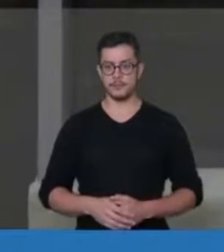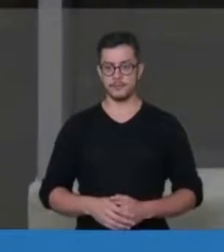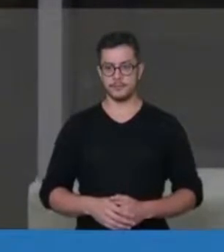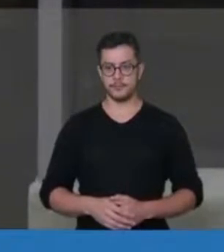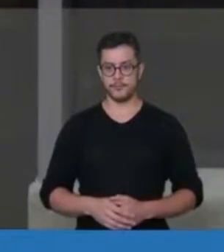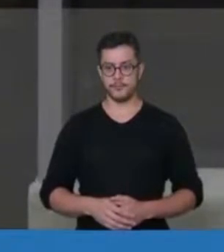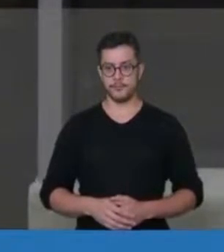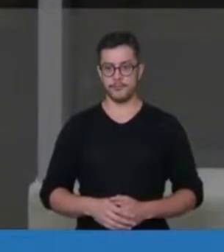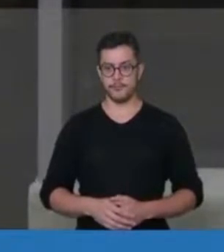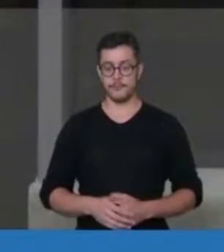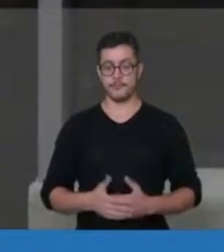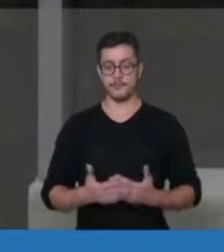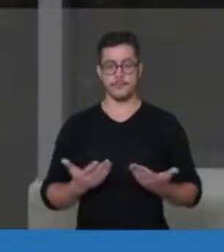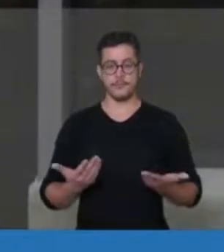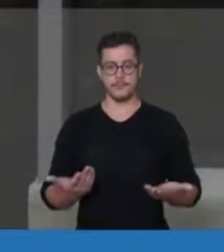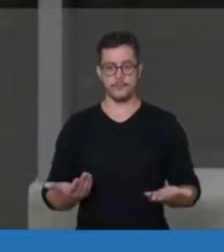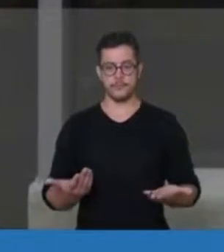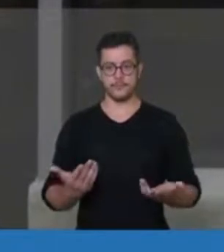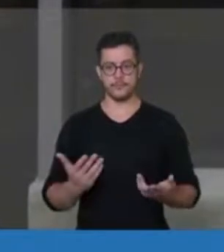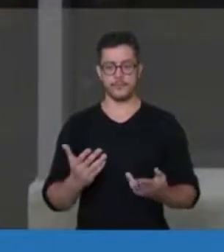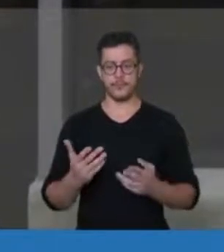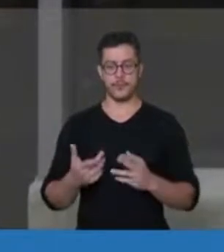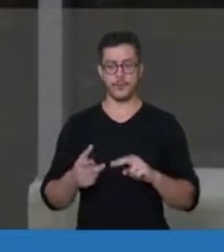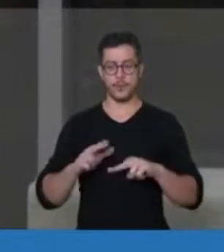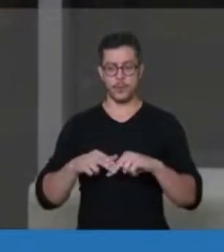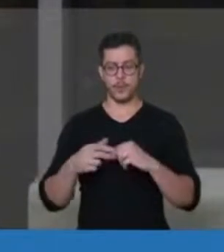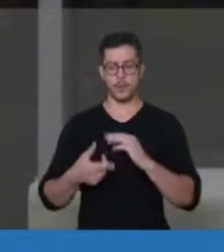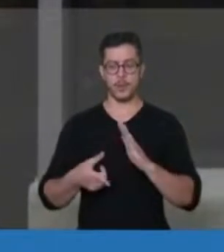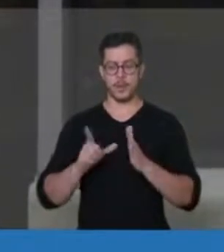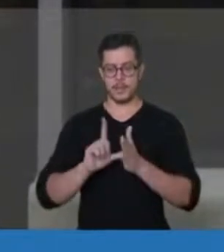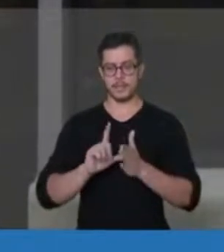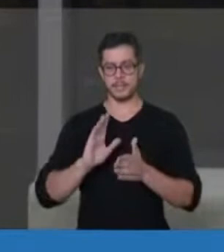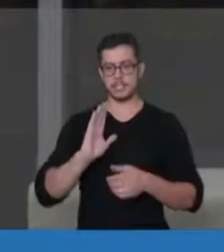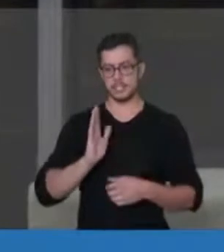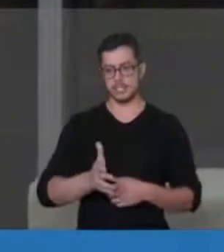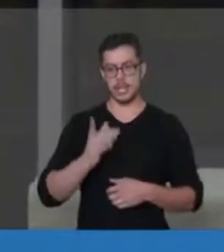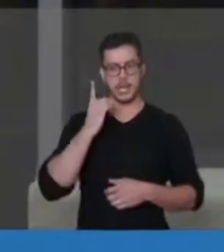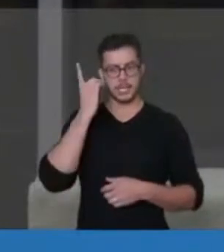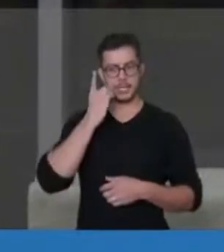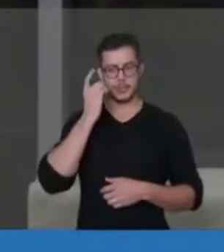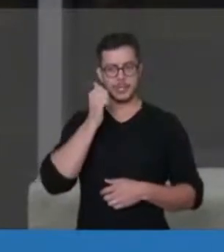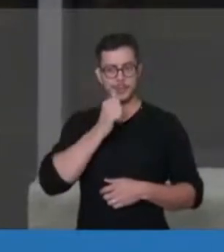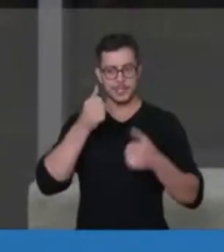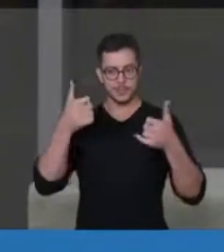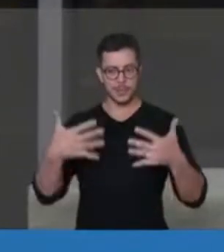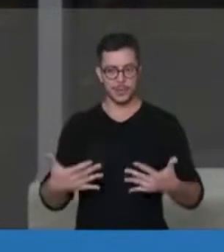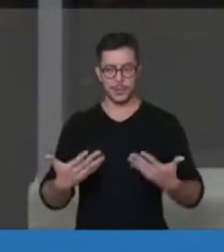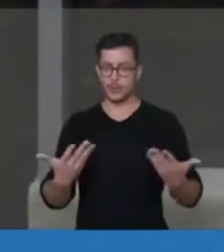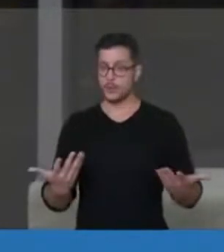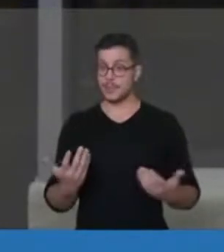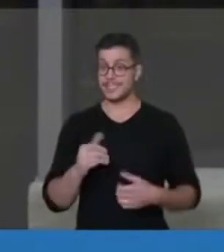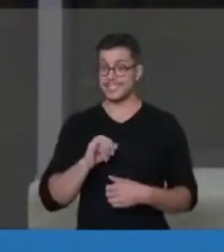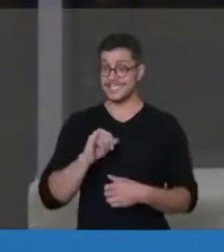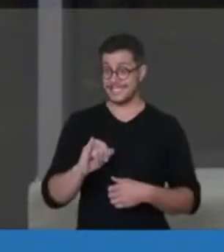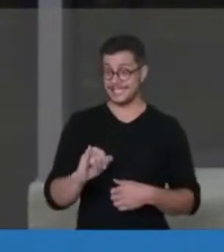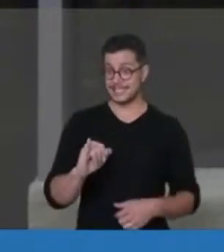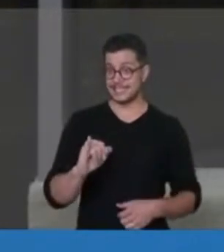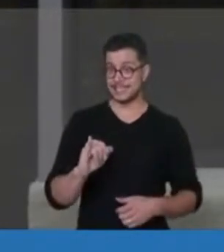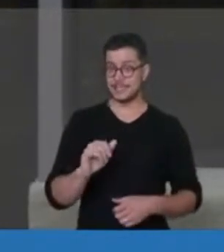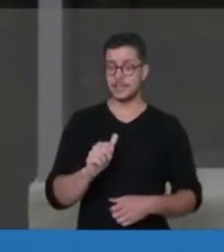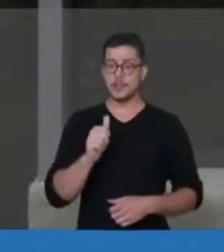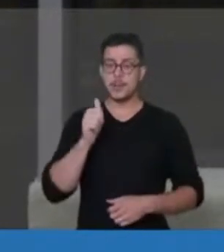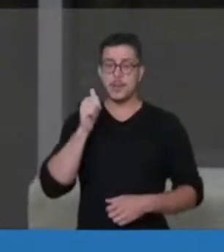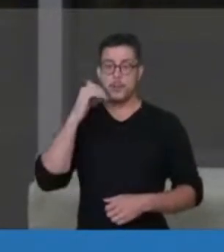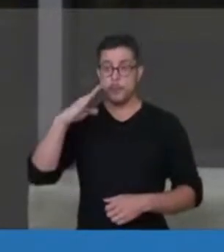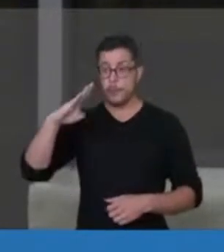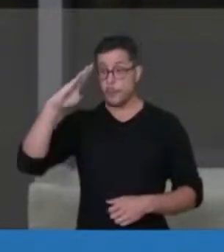professora Goretti. Como bem disse a relatora e também a deputada Fernanda, não tem cabimento. Não é porque se trata de um militar agressor que é